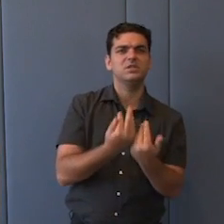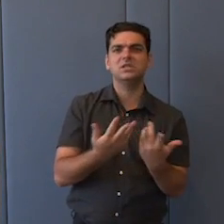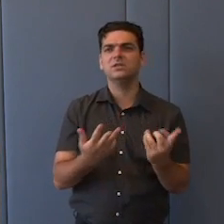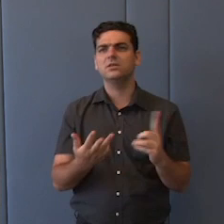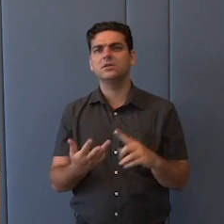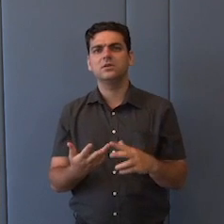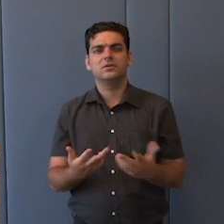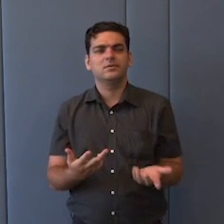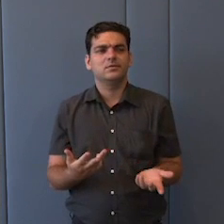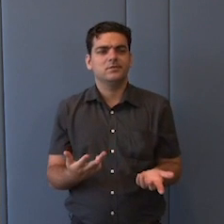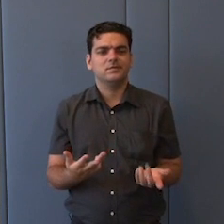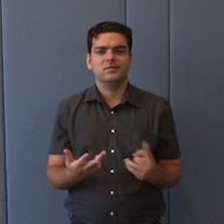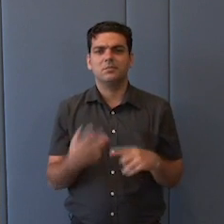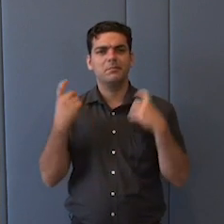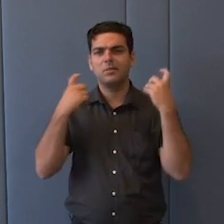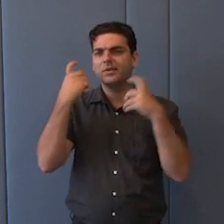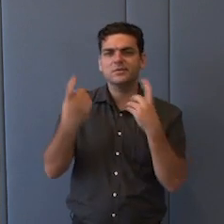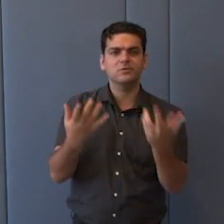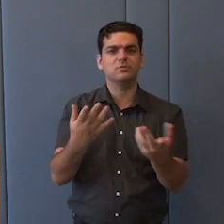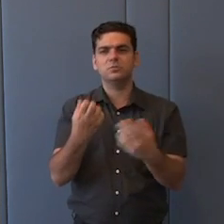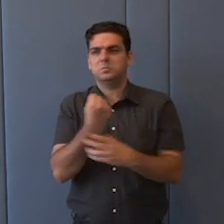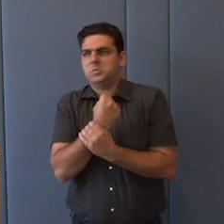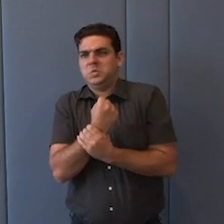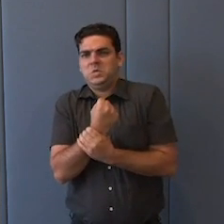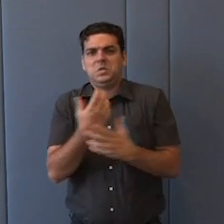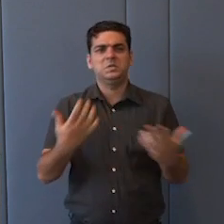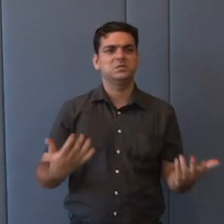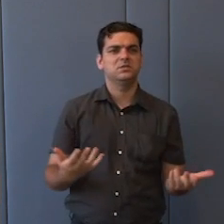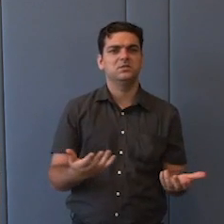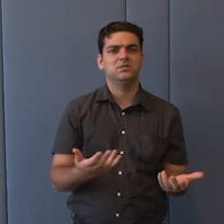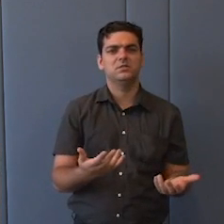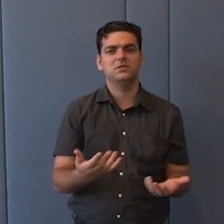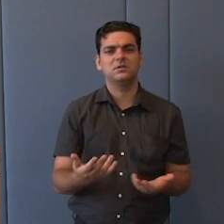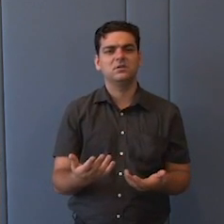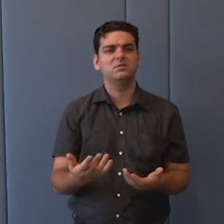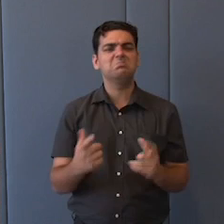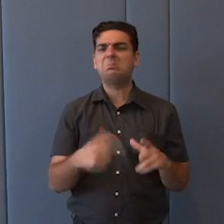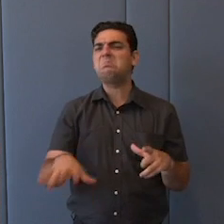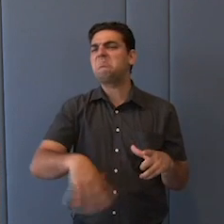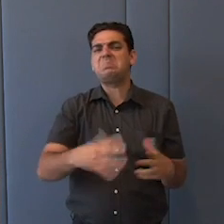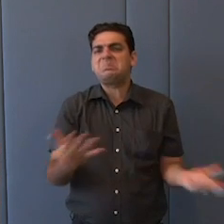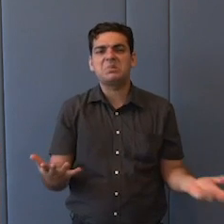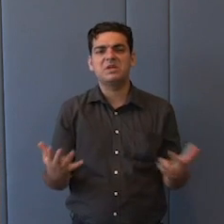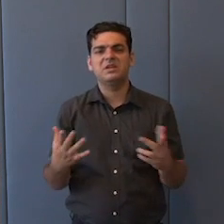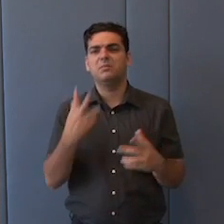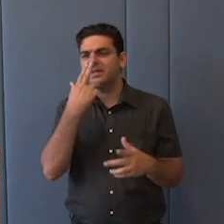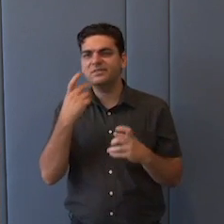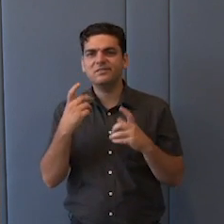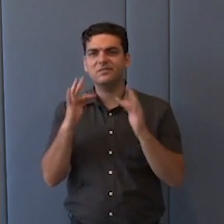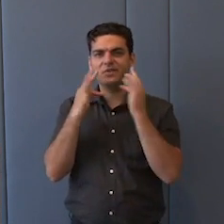preocupação com a segurança, com a capacidade dos pais de